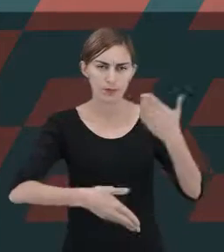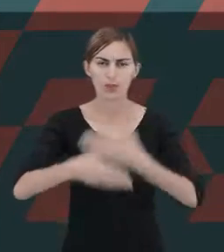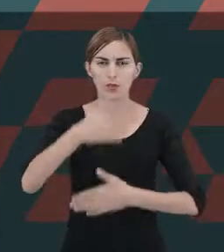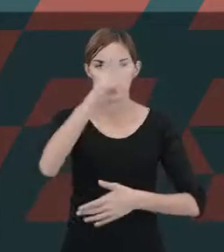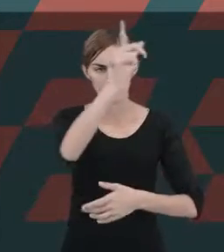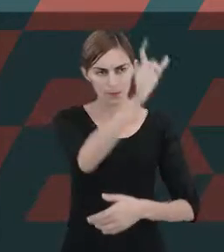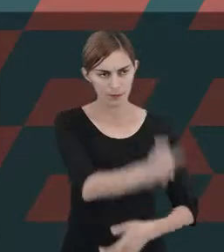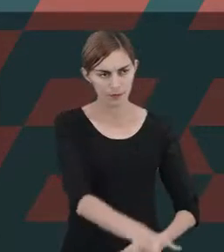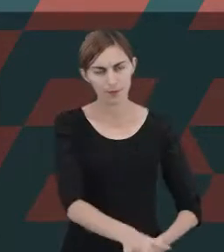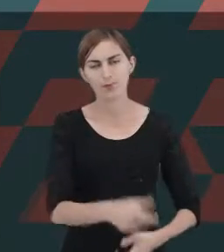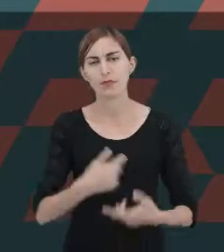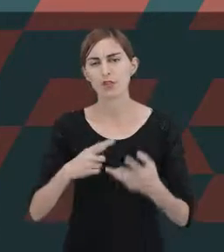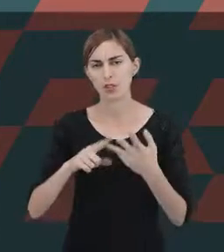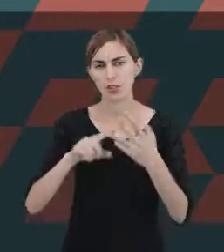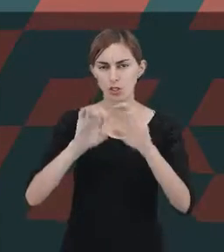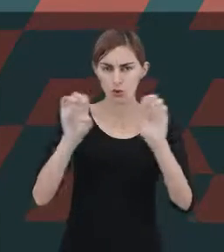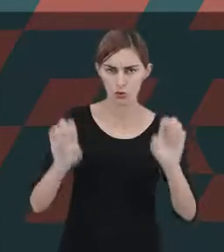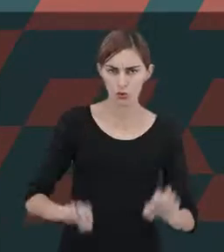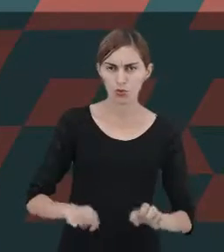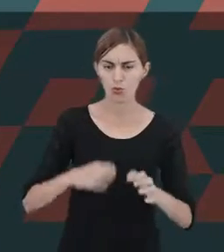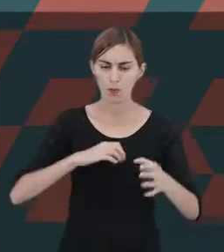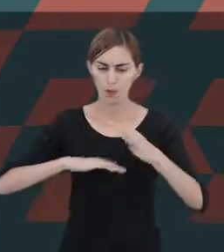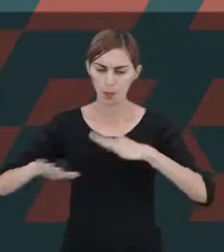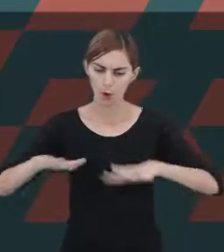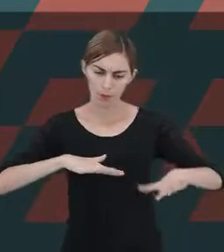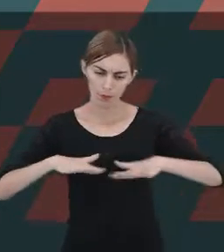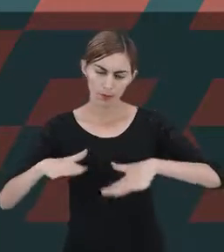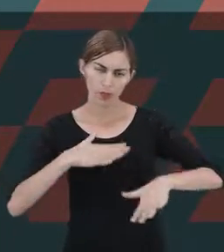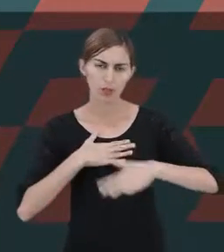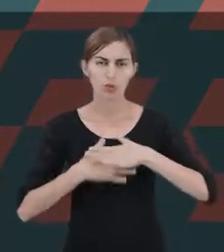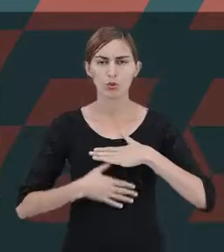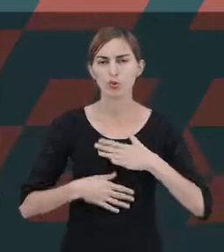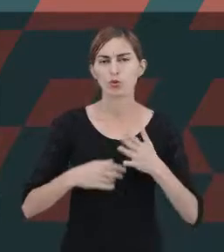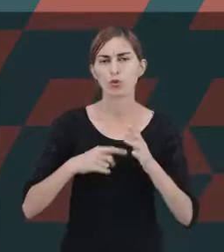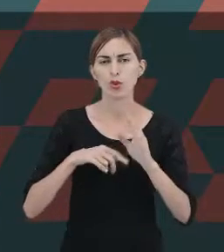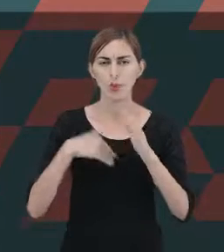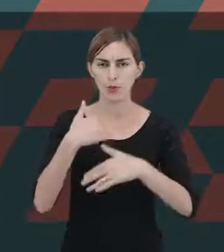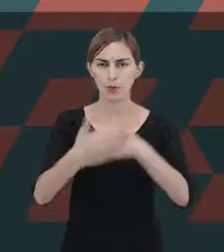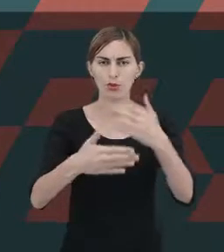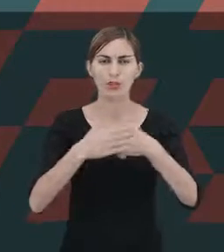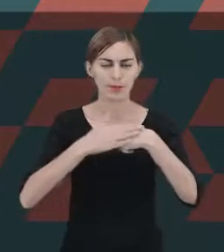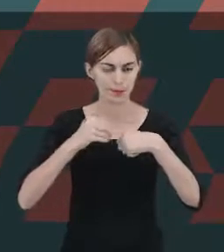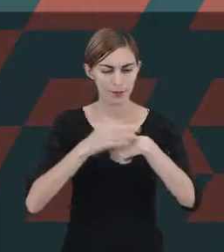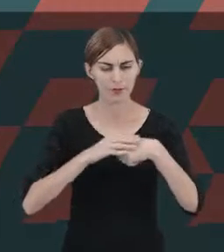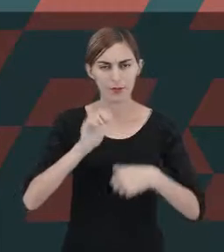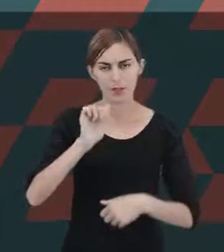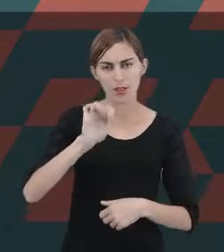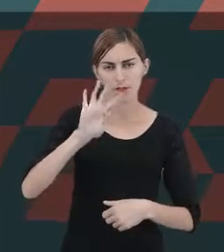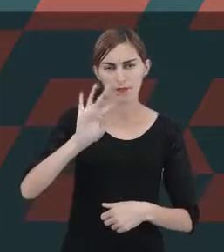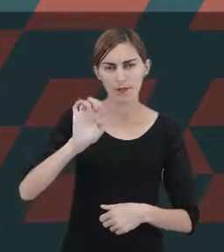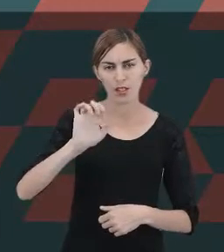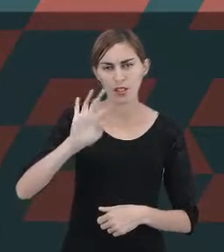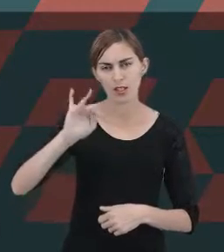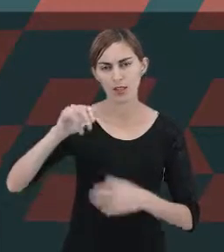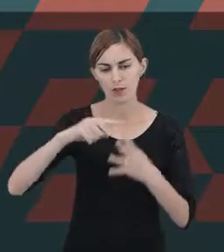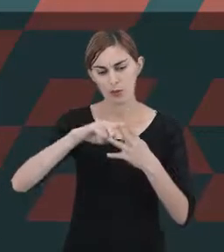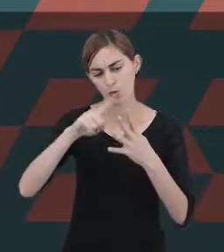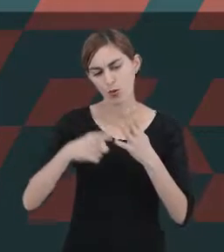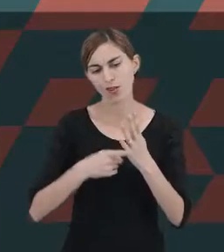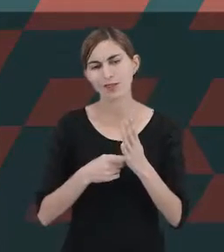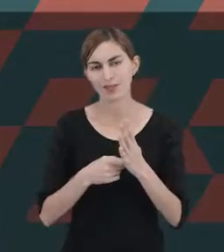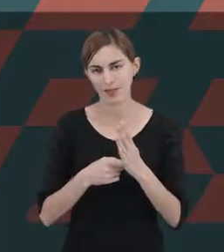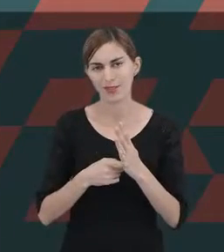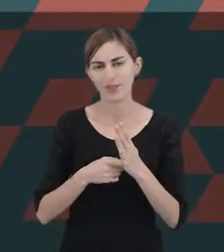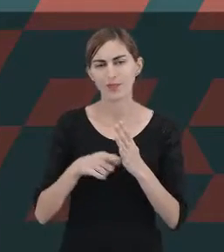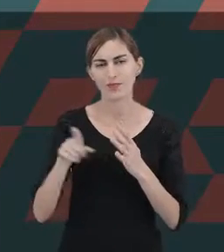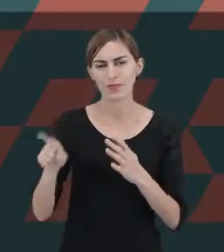a estrutura dos movimentos e os processos afetivos. Esses quatro campos funcionais para Ballon